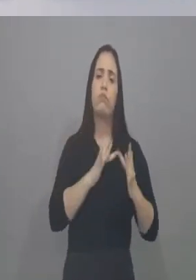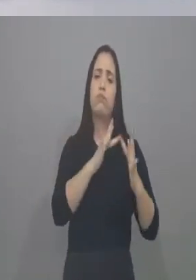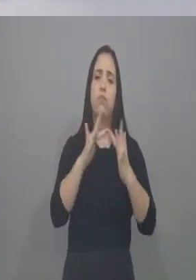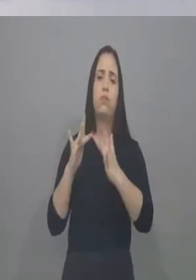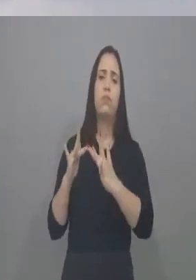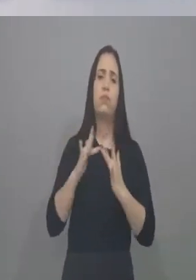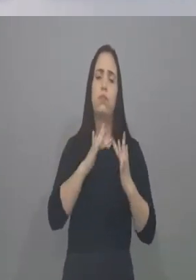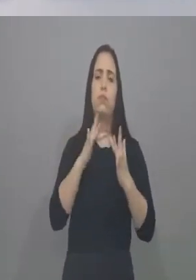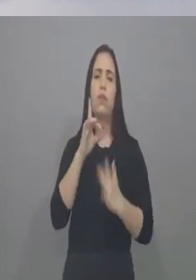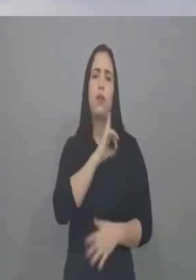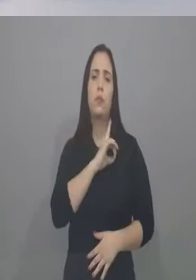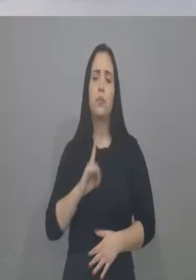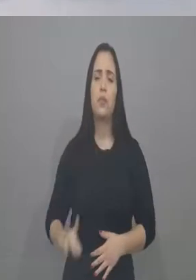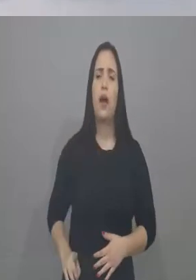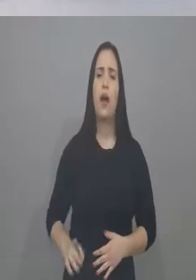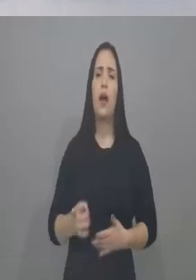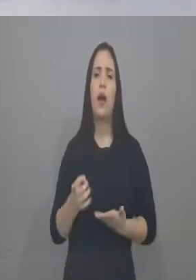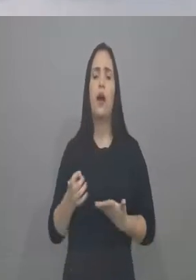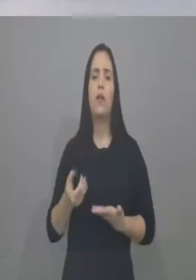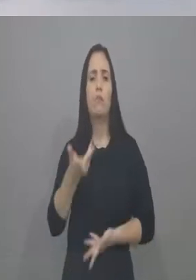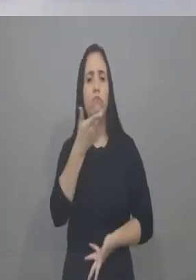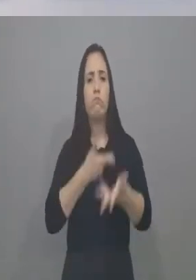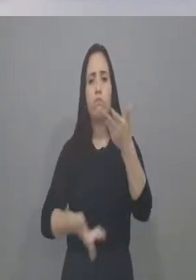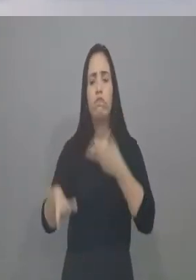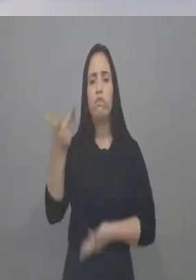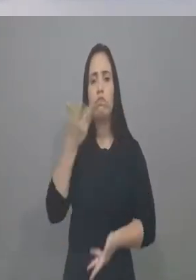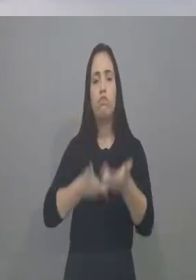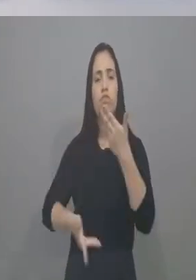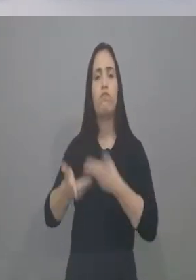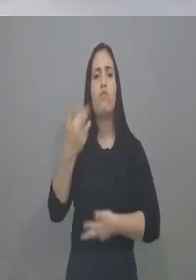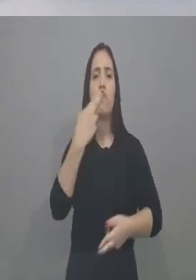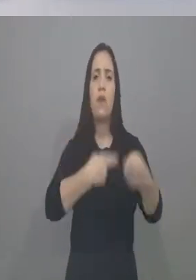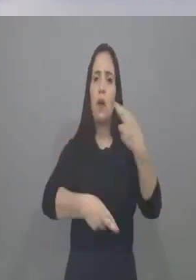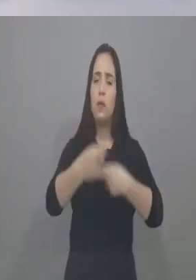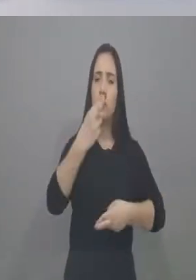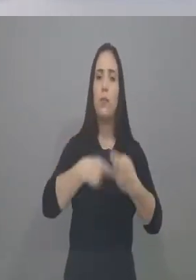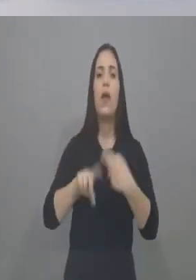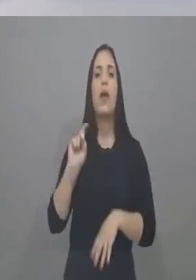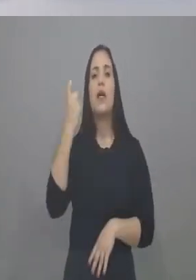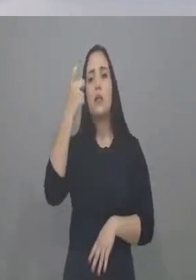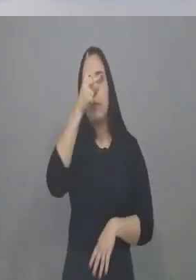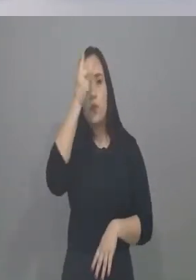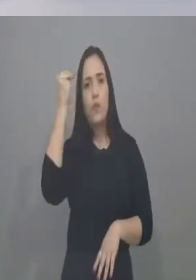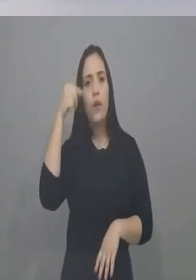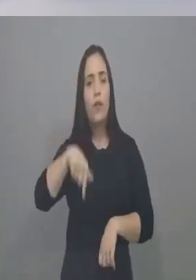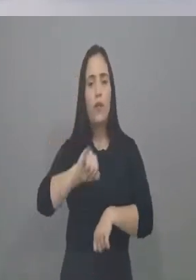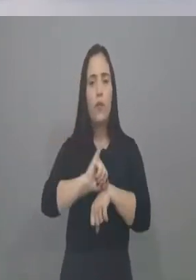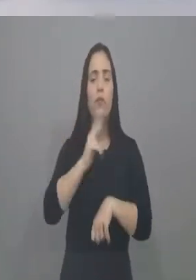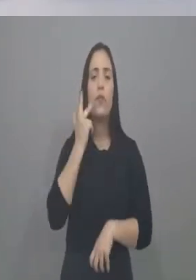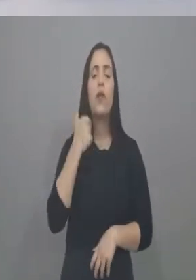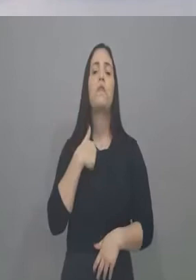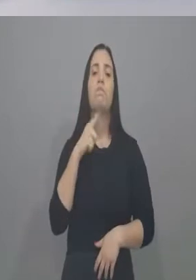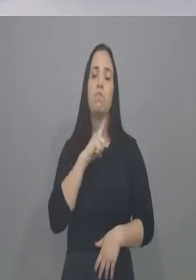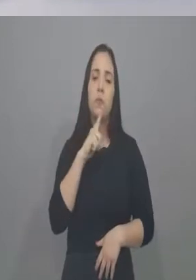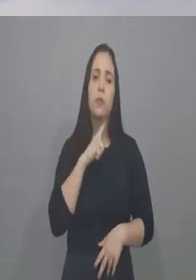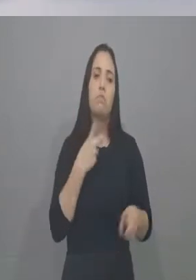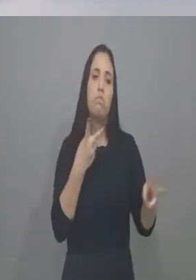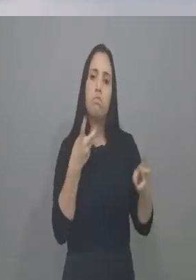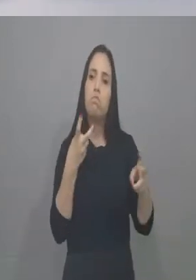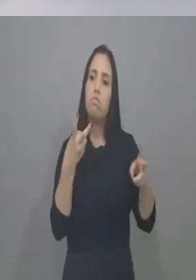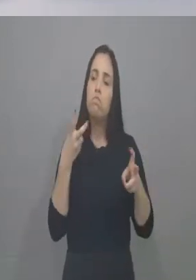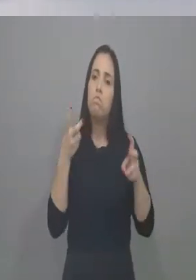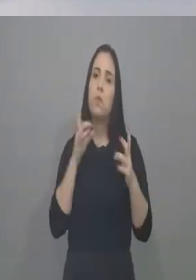grandes gestores que passaram como prefeito na Prefeitura de Fortaleza. Eu tive a oportunidade de